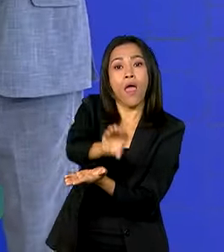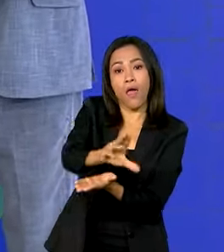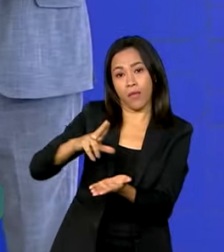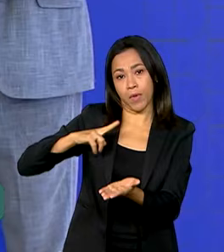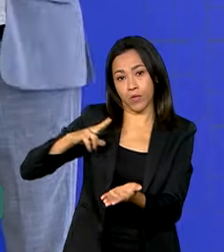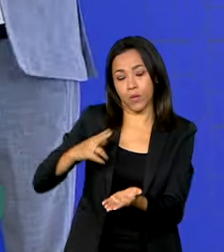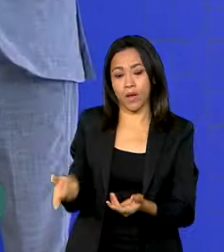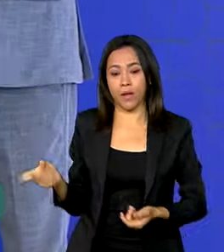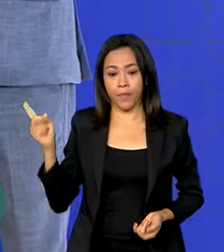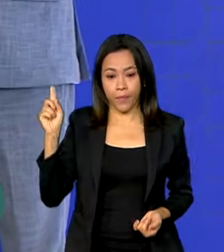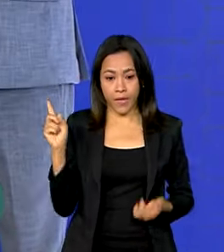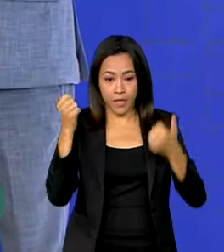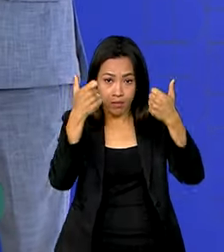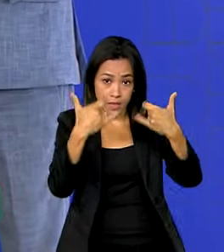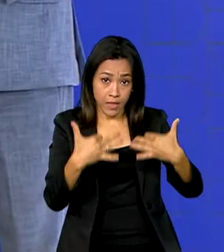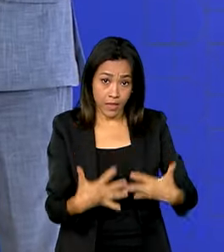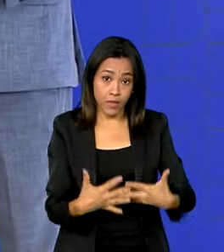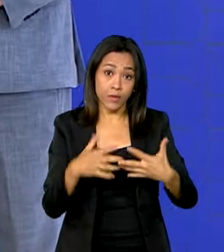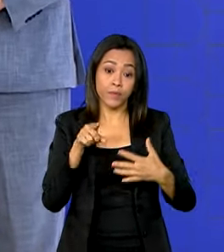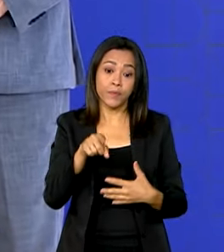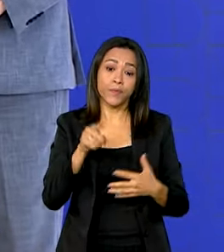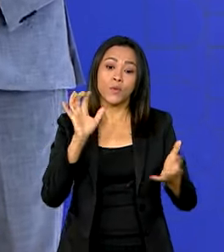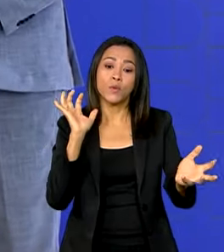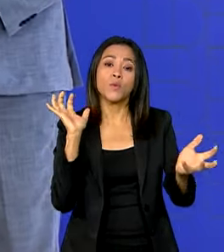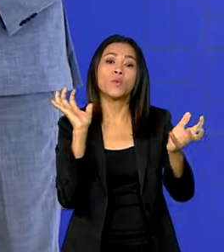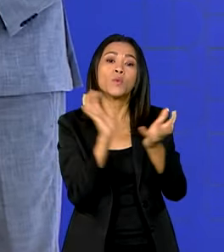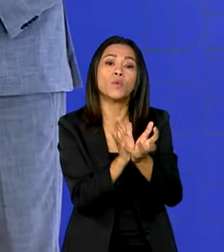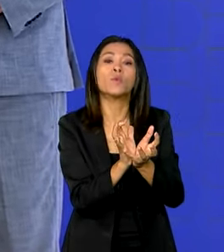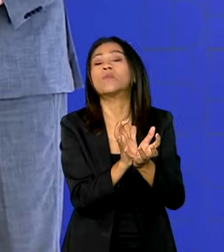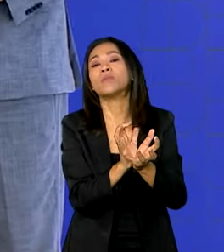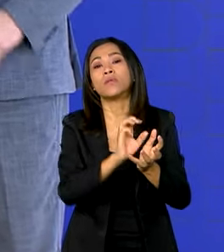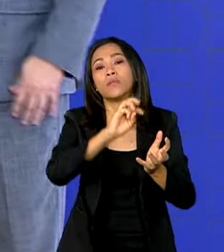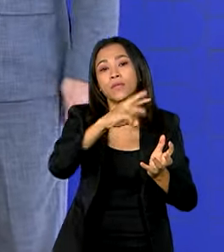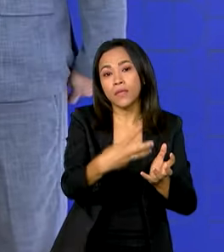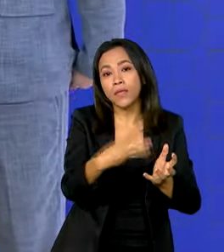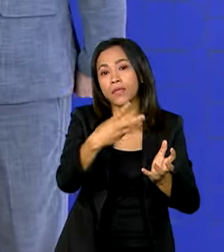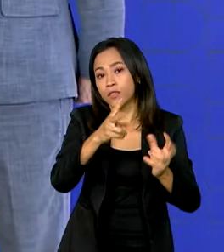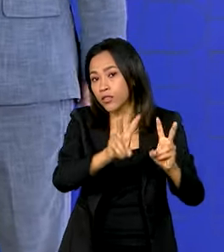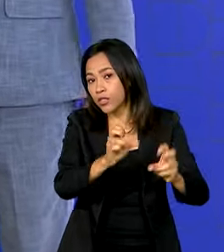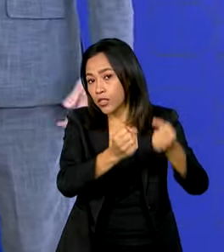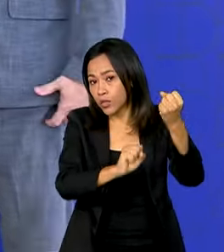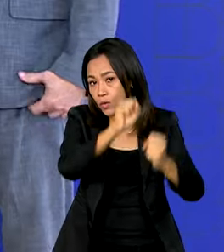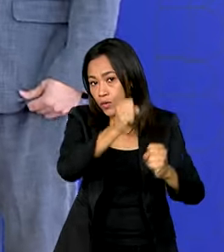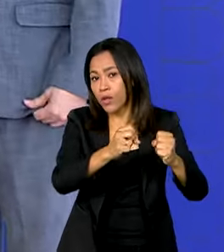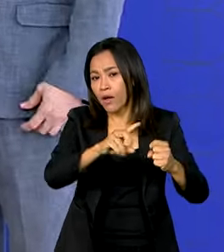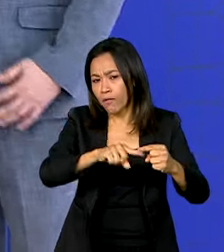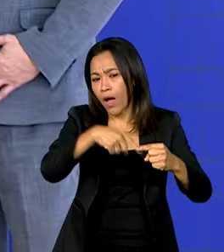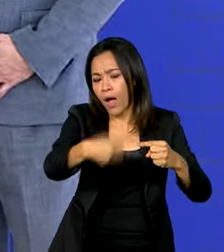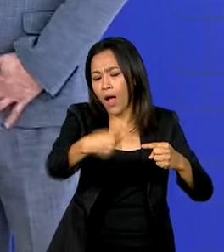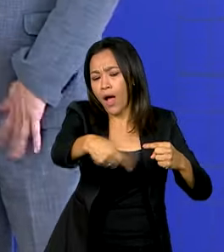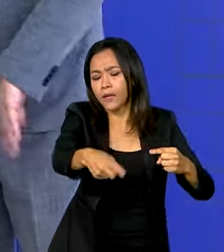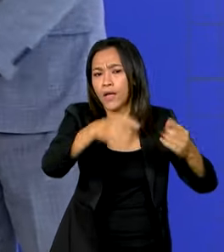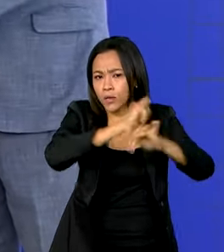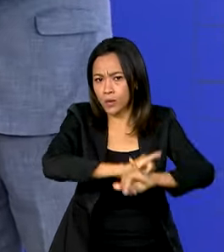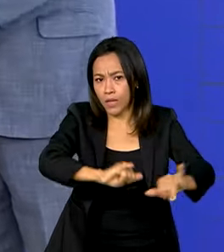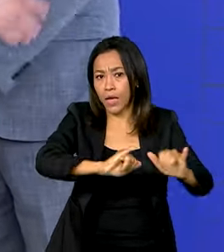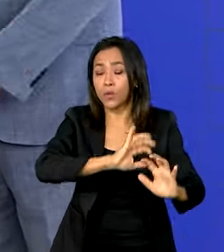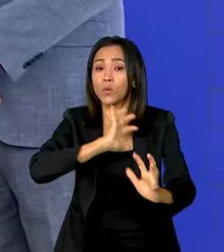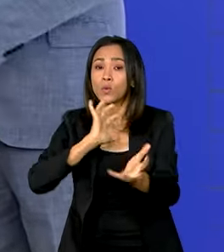1 é agroindústria, será lançada nas próximas semanas. A missão 2